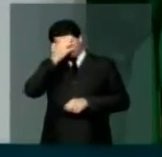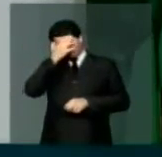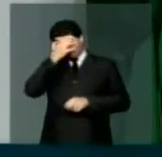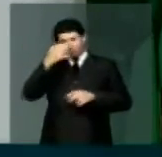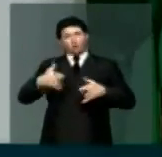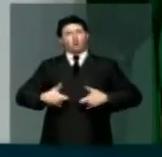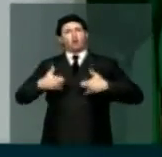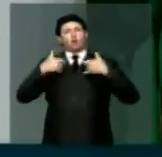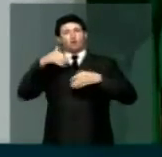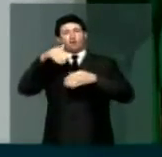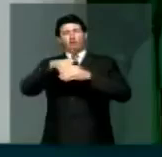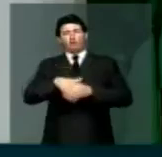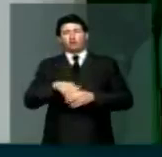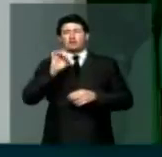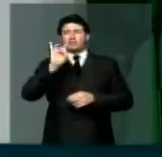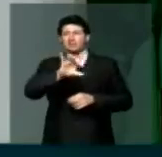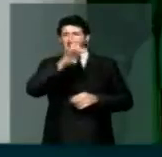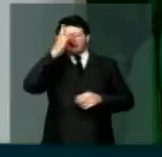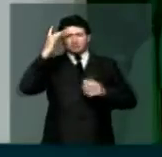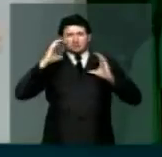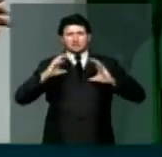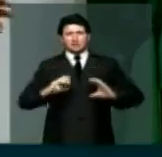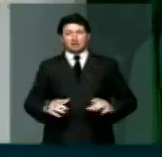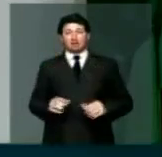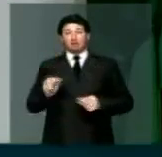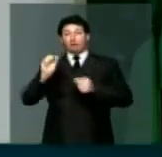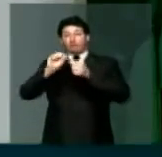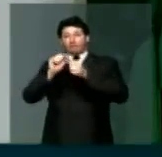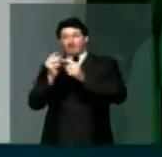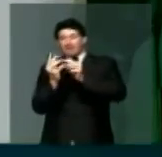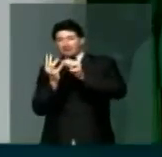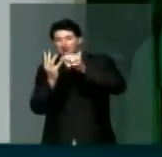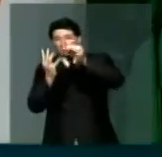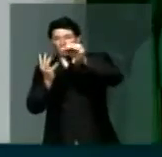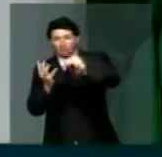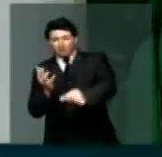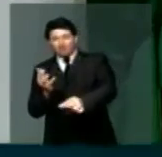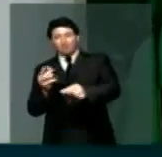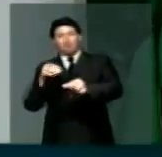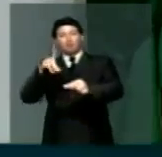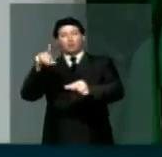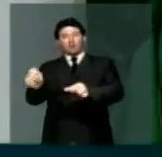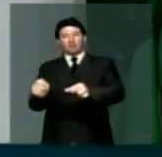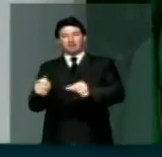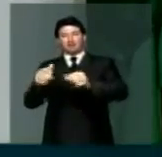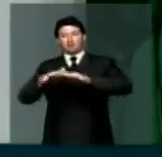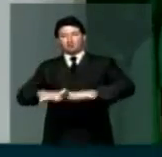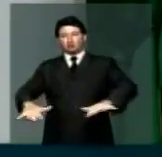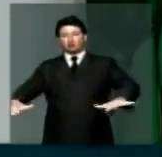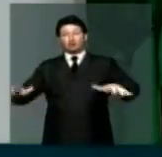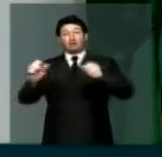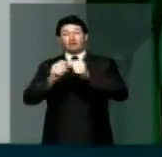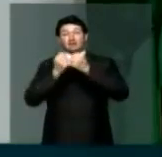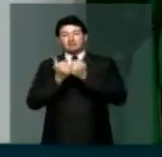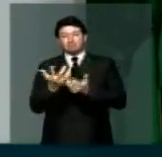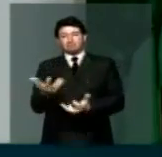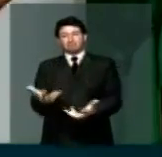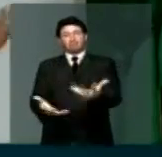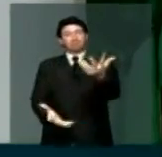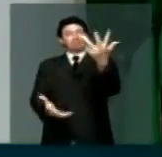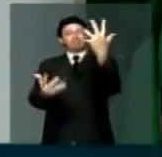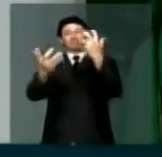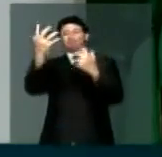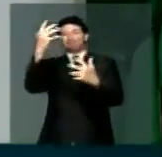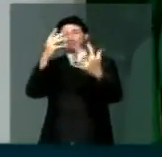Honrem o voto de cada cidadão, plantem mudas de vida pelo chão, deixem todas as plantas mais